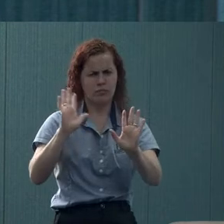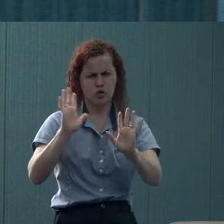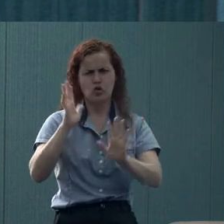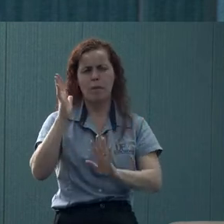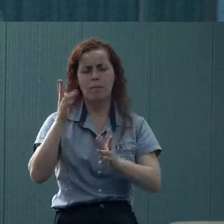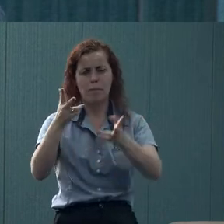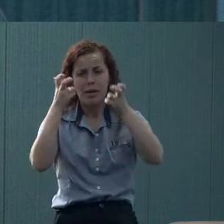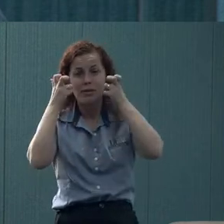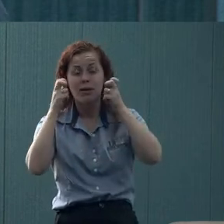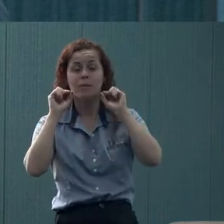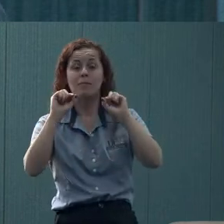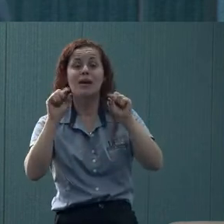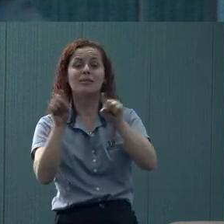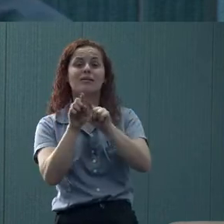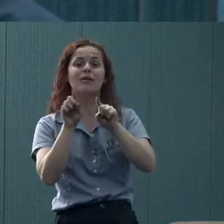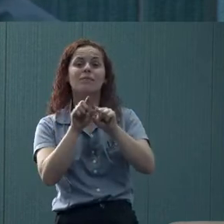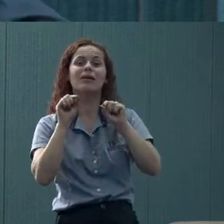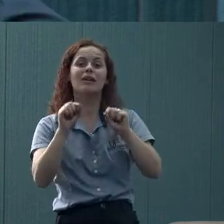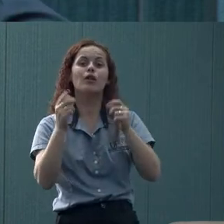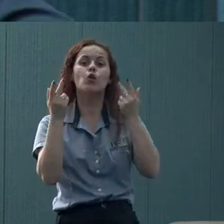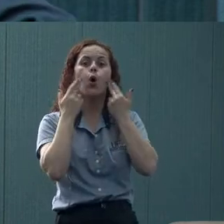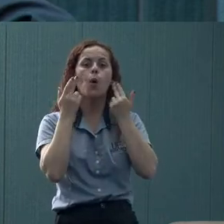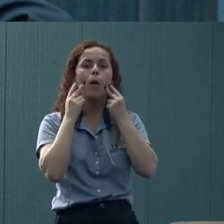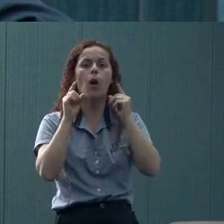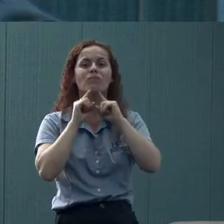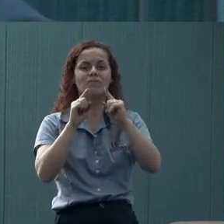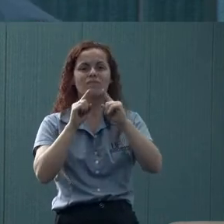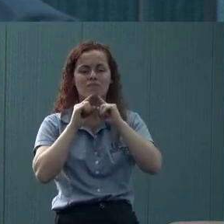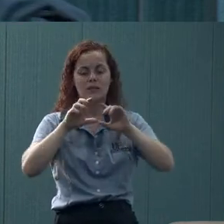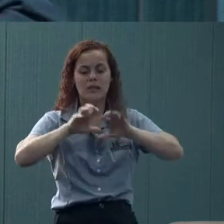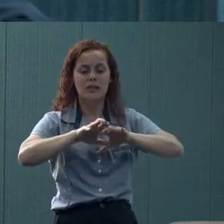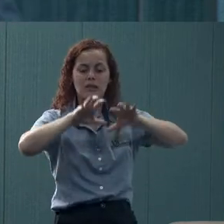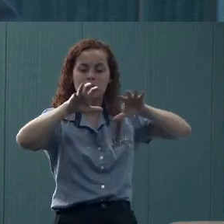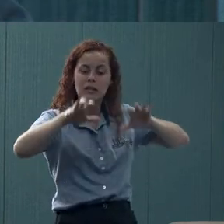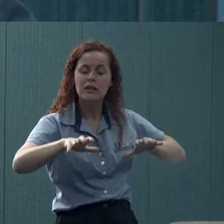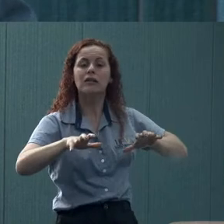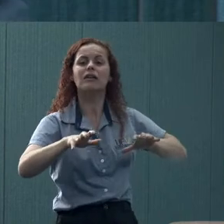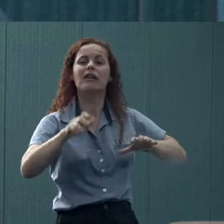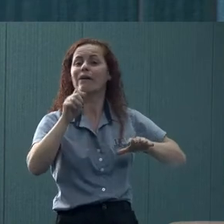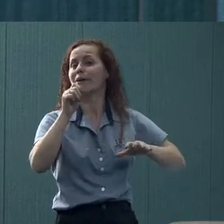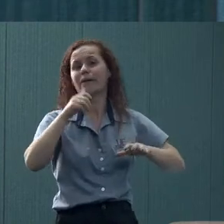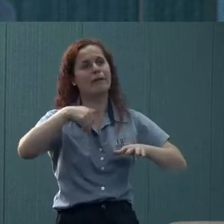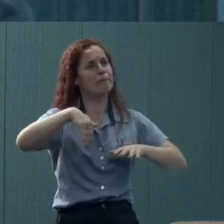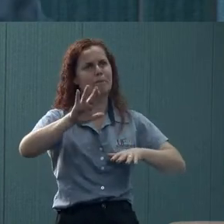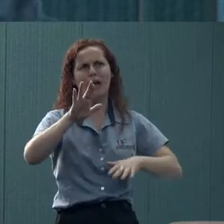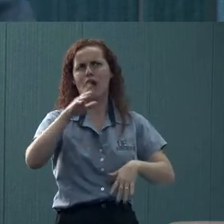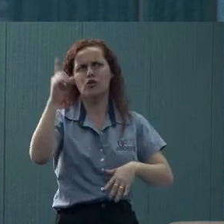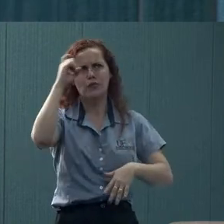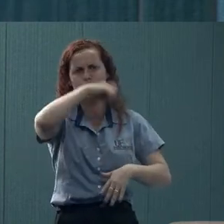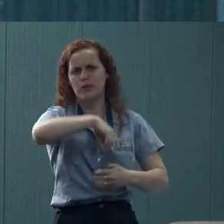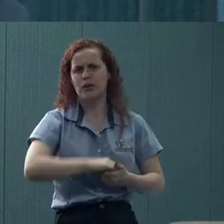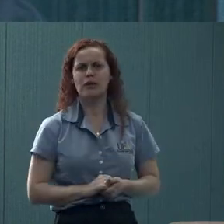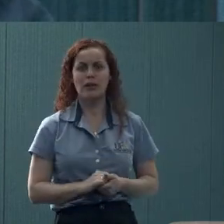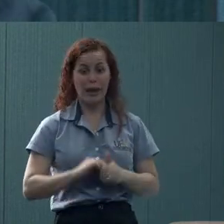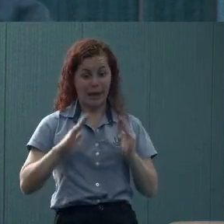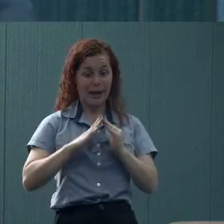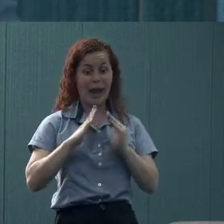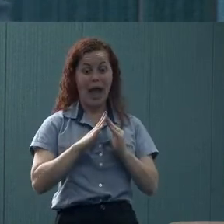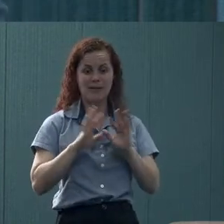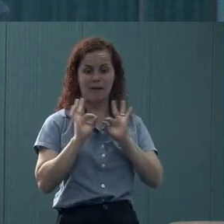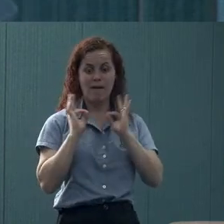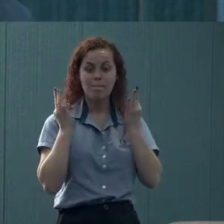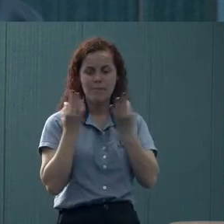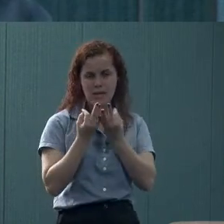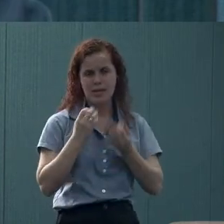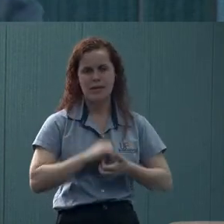Mas é uma queixa também muito comum. E naquele momento, com o ensino remoto, ainda mais difícil. As pessoas estavam lá dentro da casa dos pais,